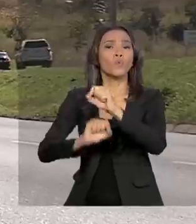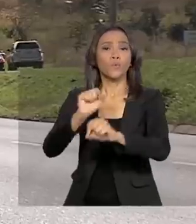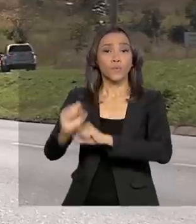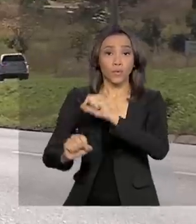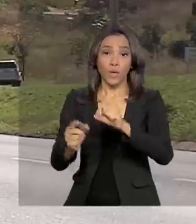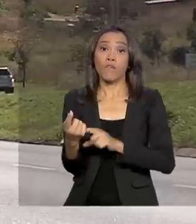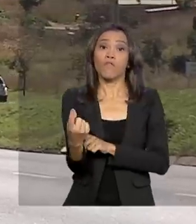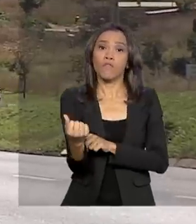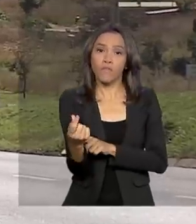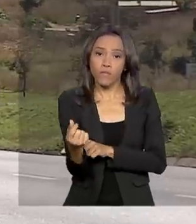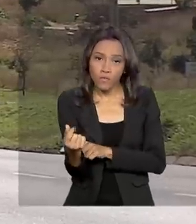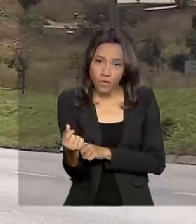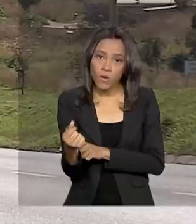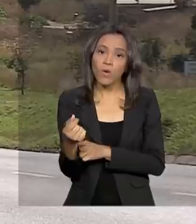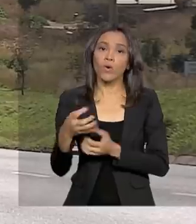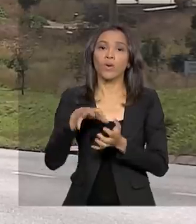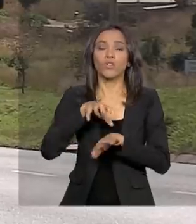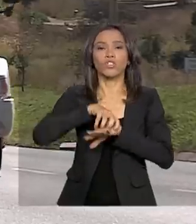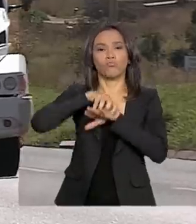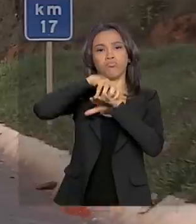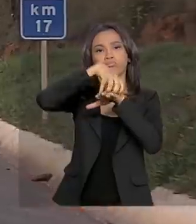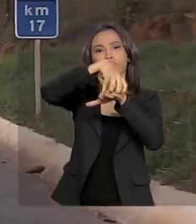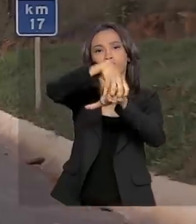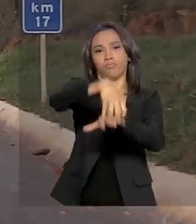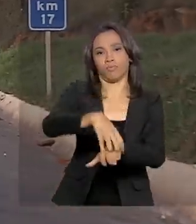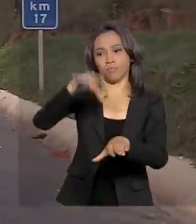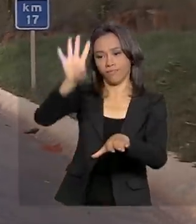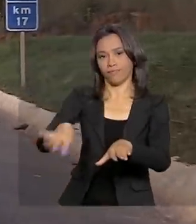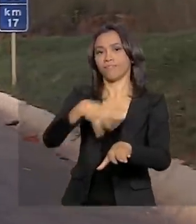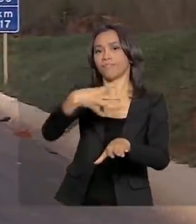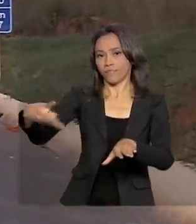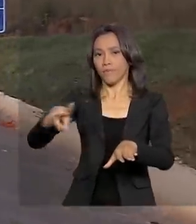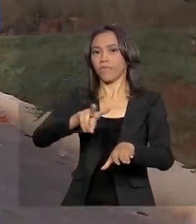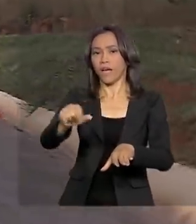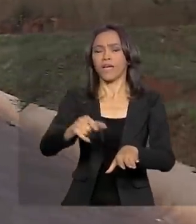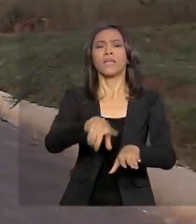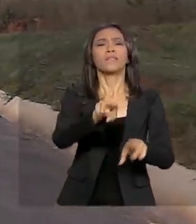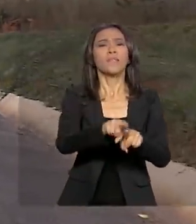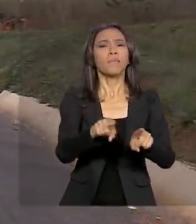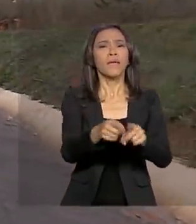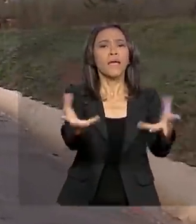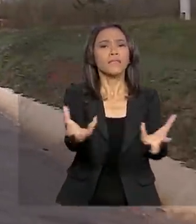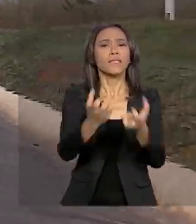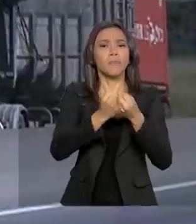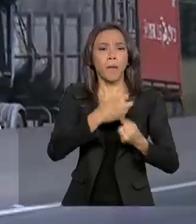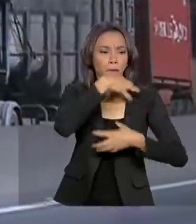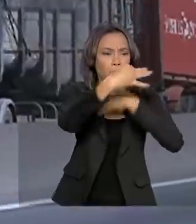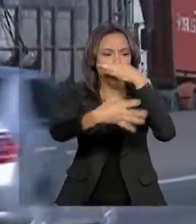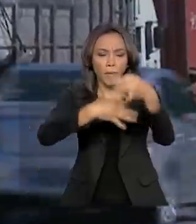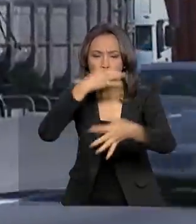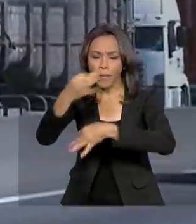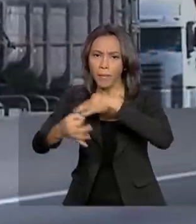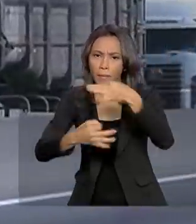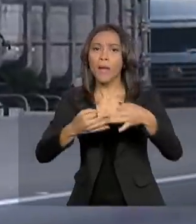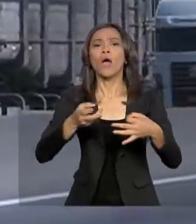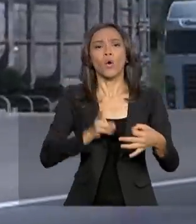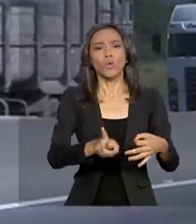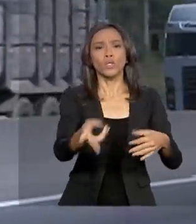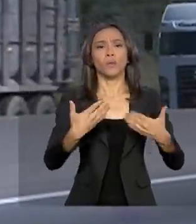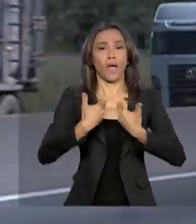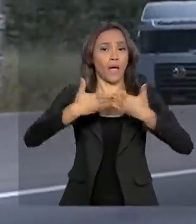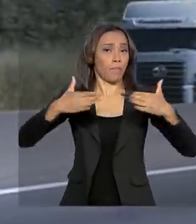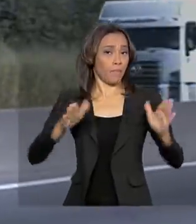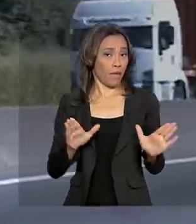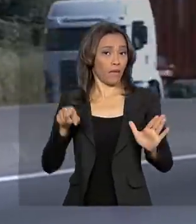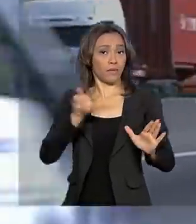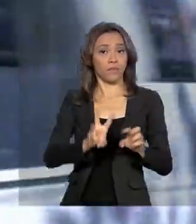frete até o dia 20 de janeiro. A consulta pública que recebe sugestões sobre o tema, continua aberta no site